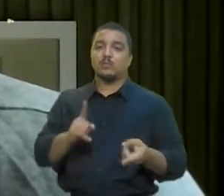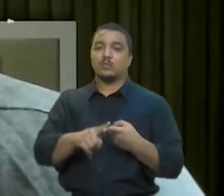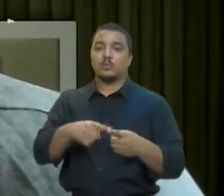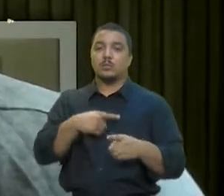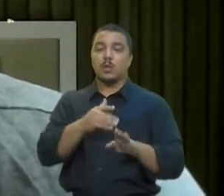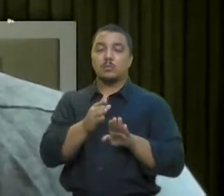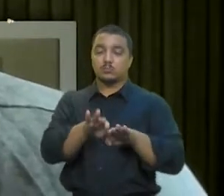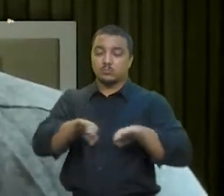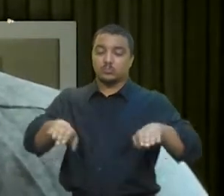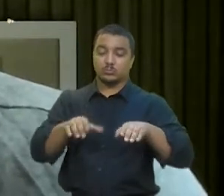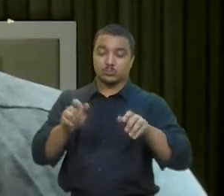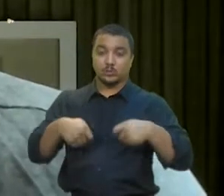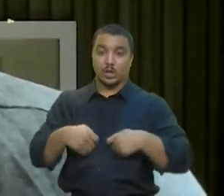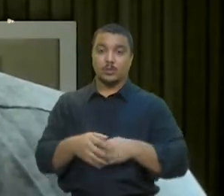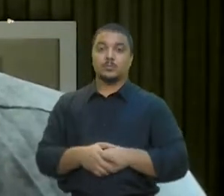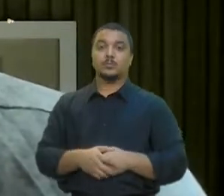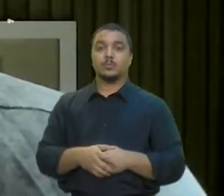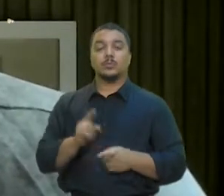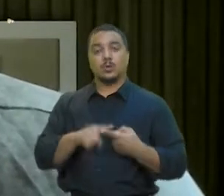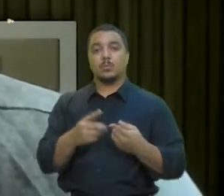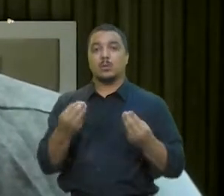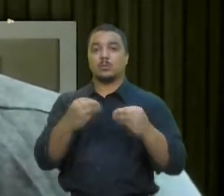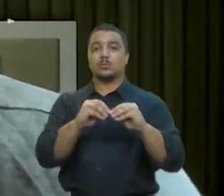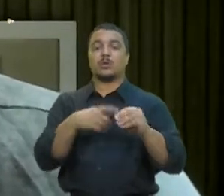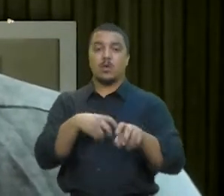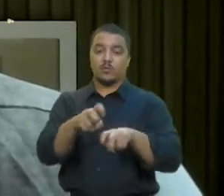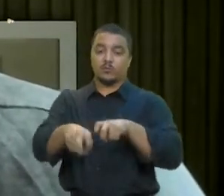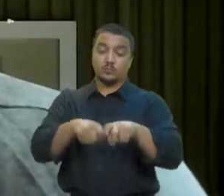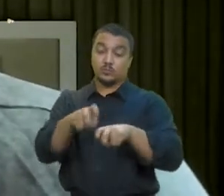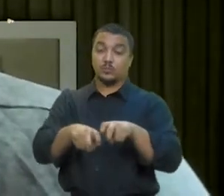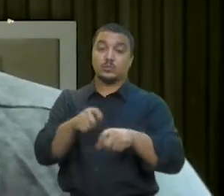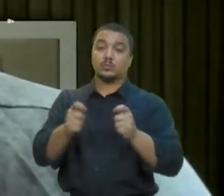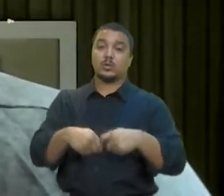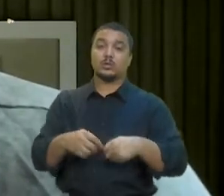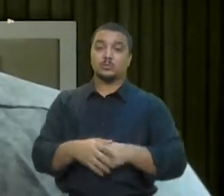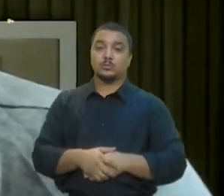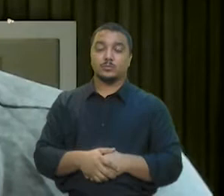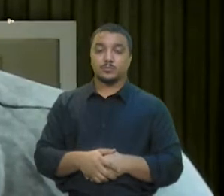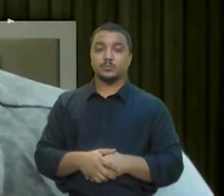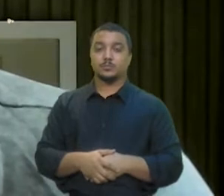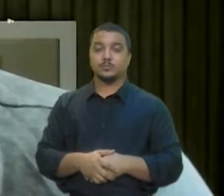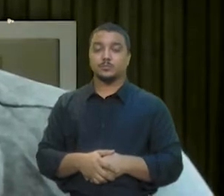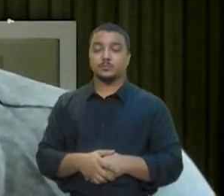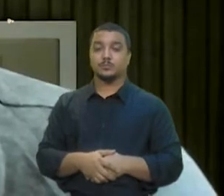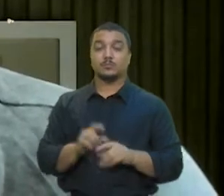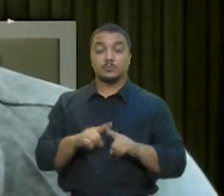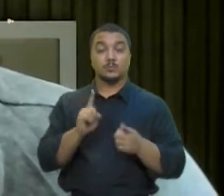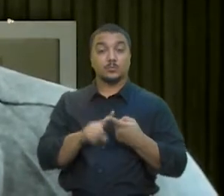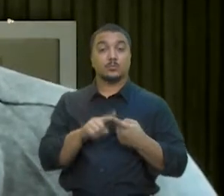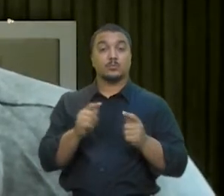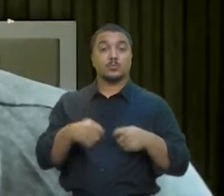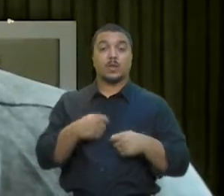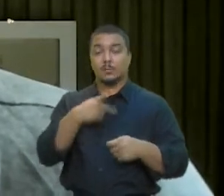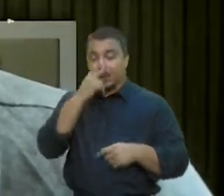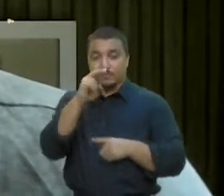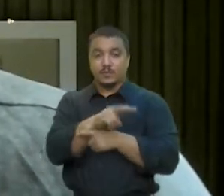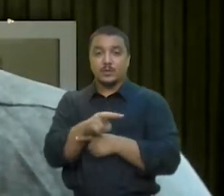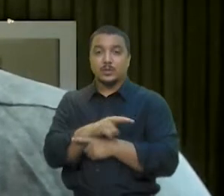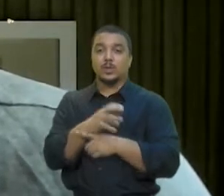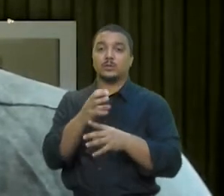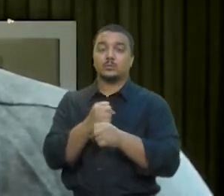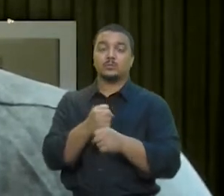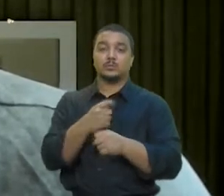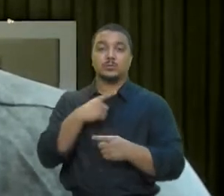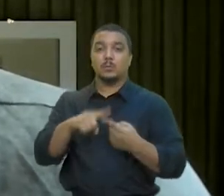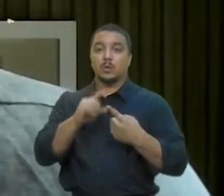vulneráveis, implementando ciclovias, ciclofaixas, passeios adequados. Mas também você pode fazer isso por meio de fiscalização e comunicação